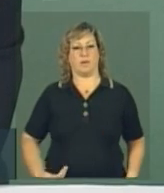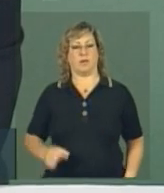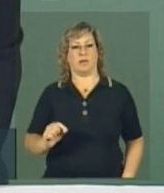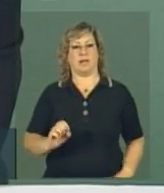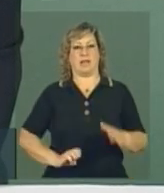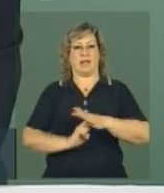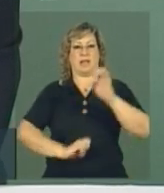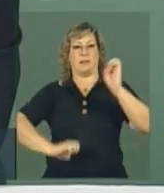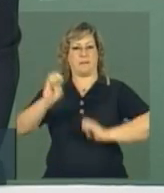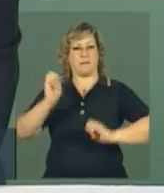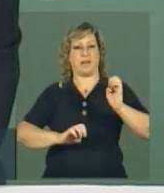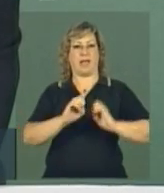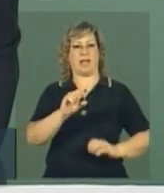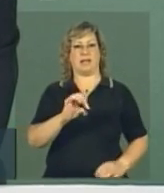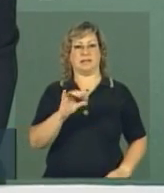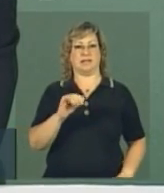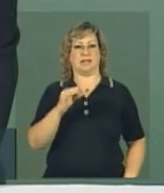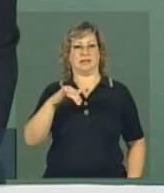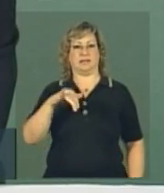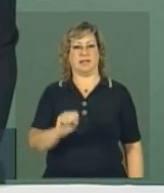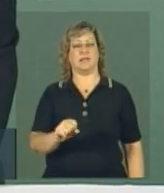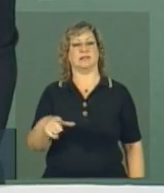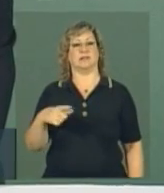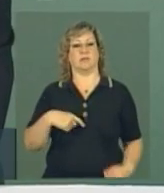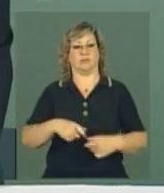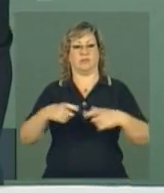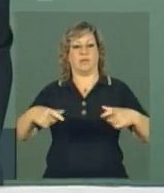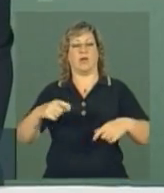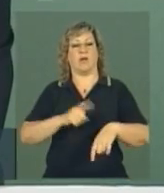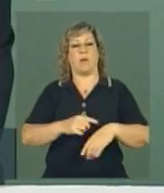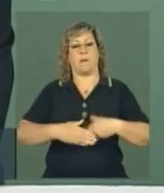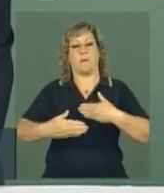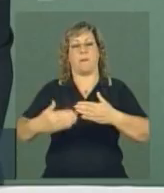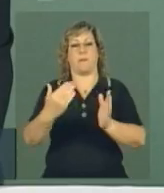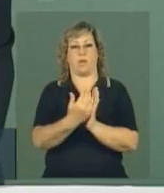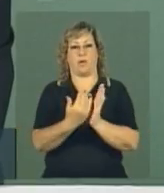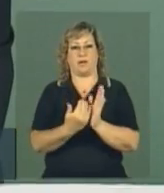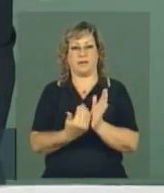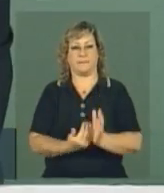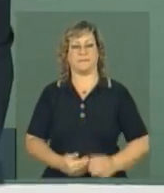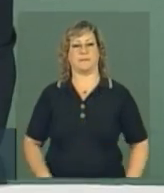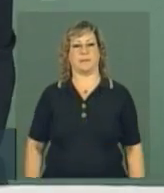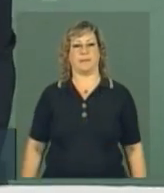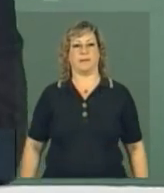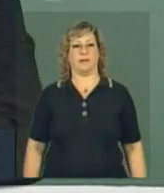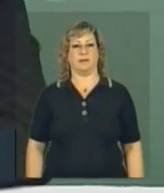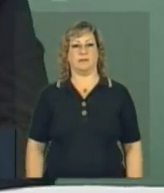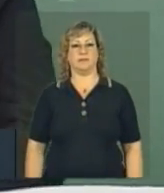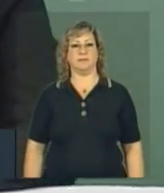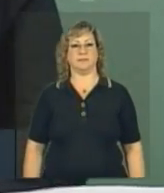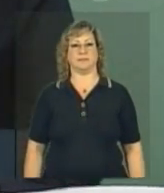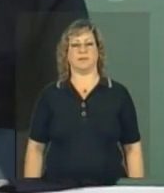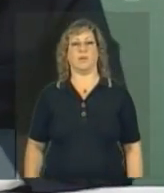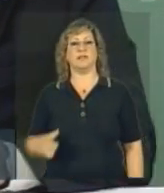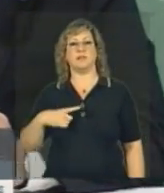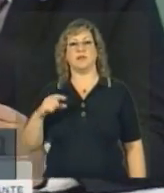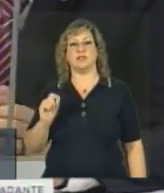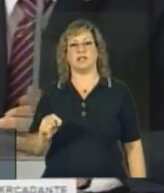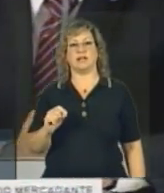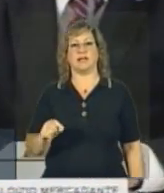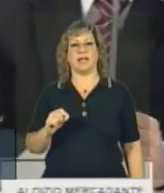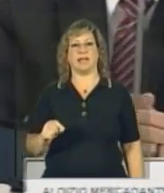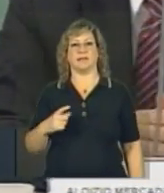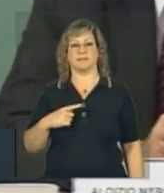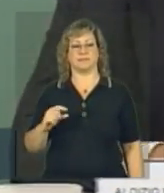vai ser diluída na evolução do programa. Como a presidenta mencionou, esse programa não vai ficar nos quatro anos.